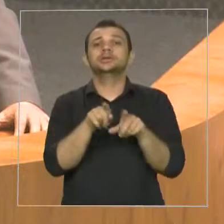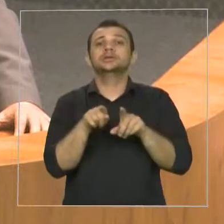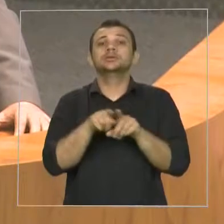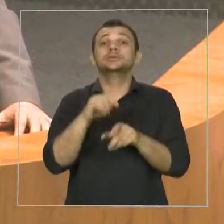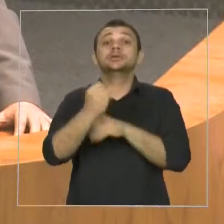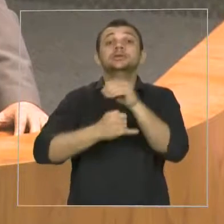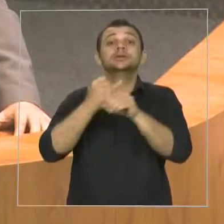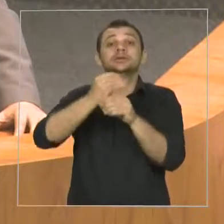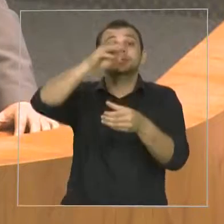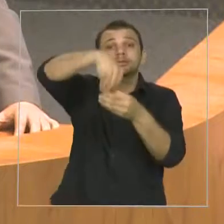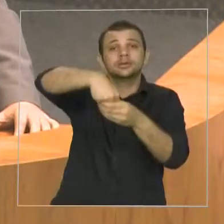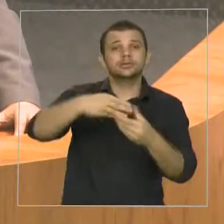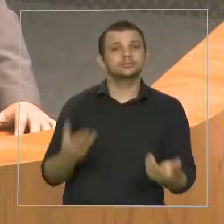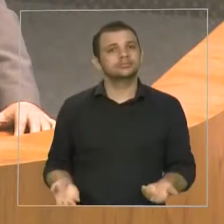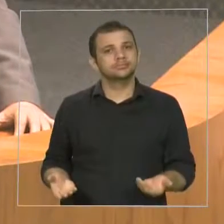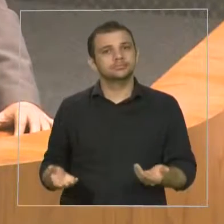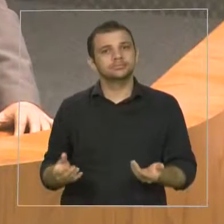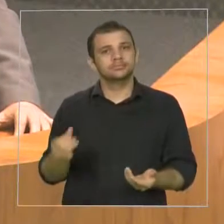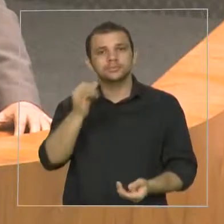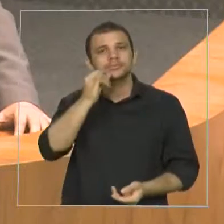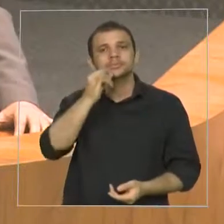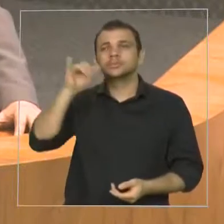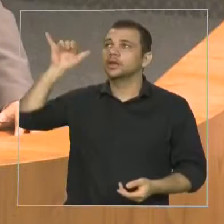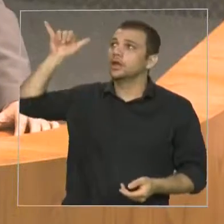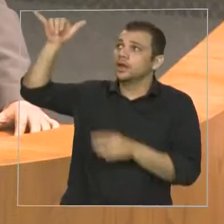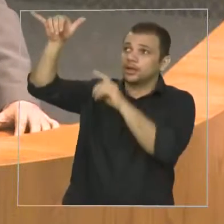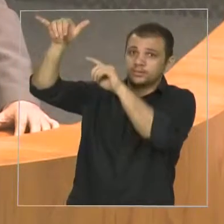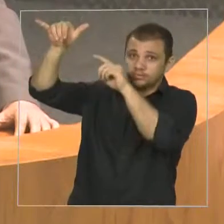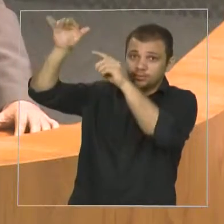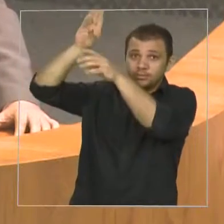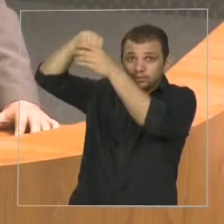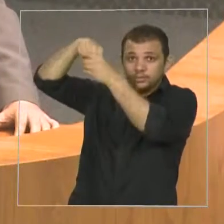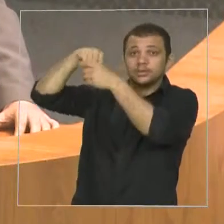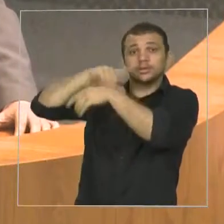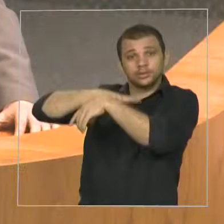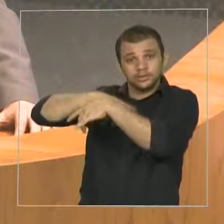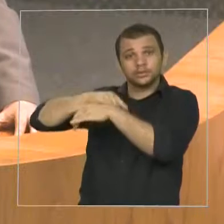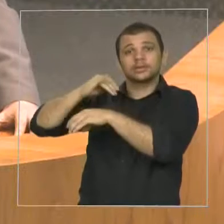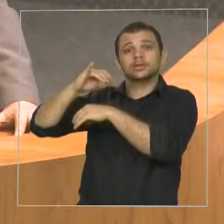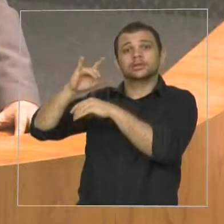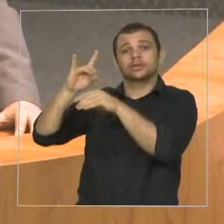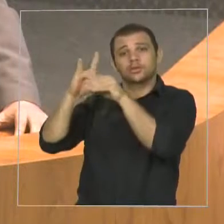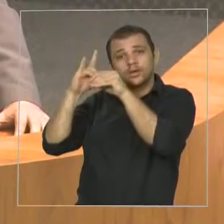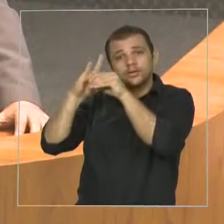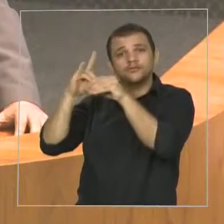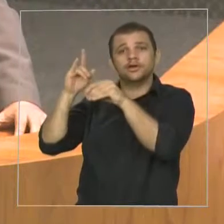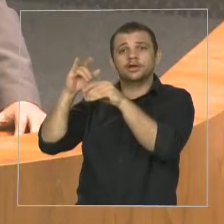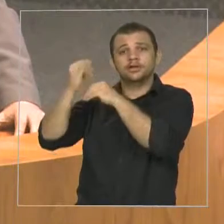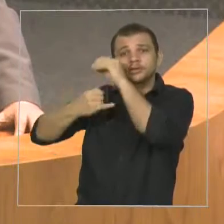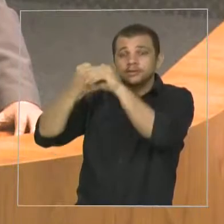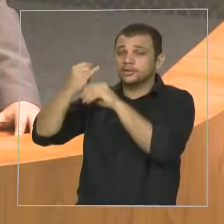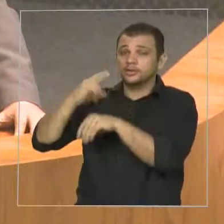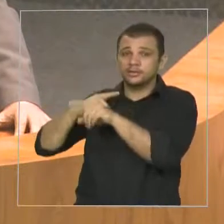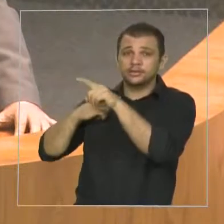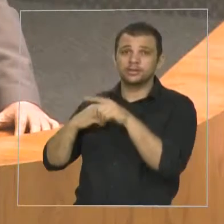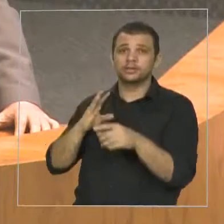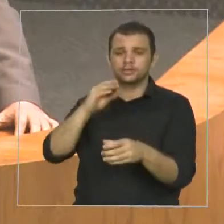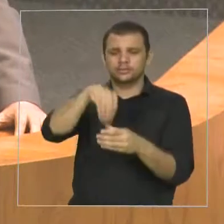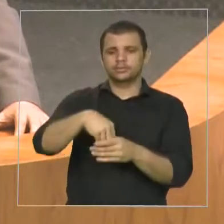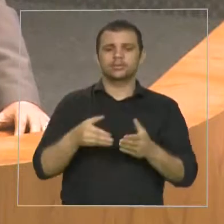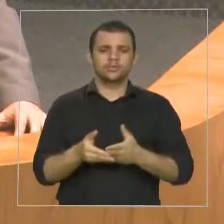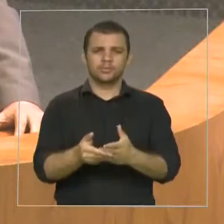Dentro de avião já tem Wi-Fi. Por que não pode ter Wi-Fi também nas embarcações? É outra medida importante.